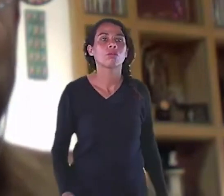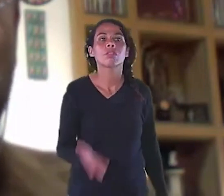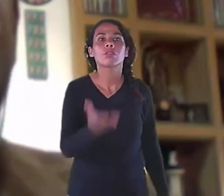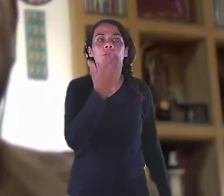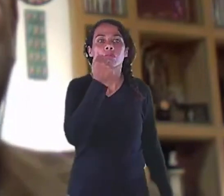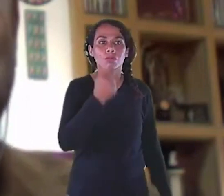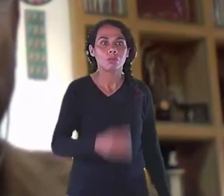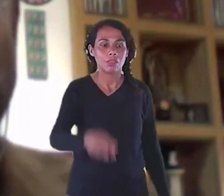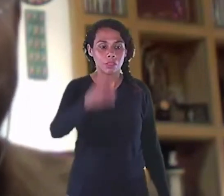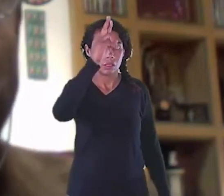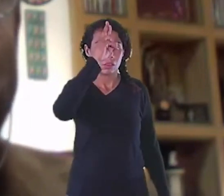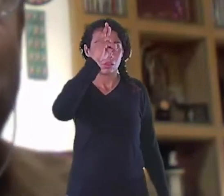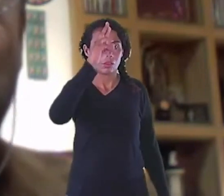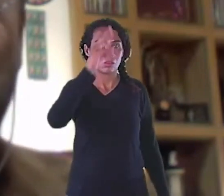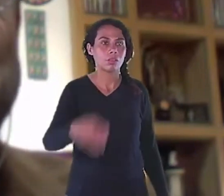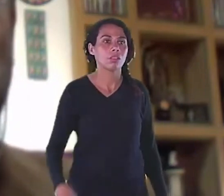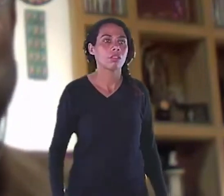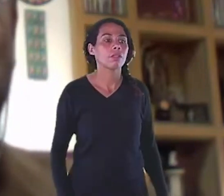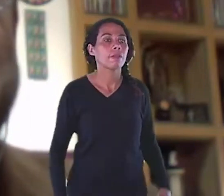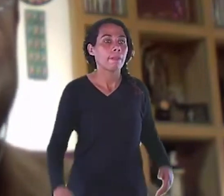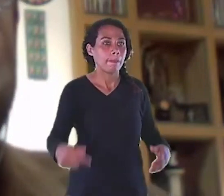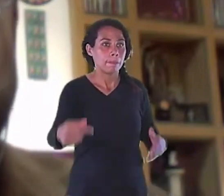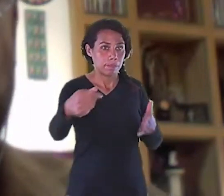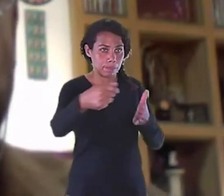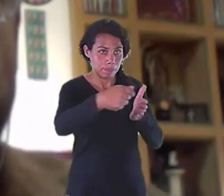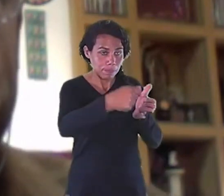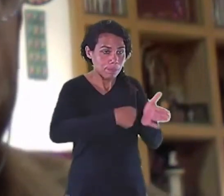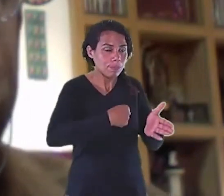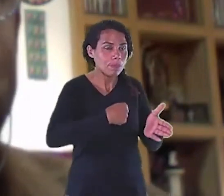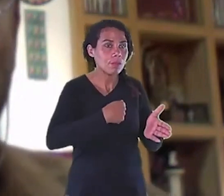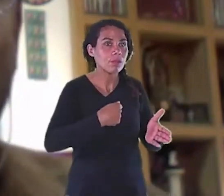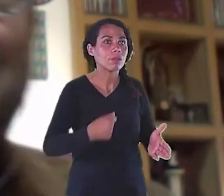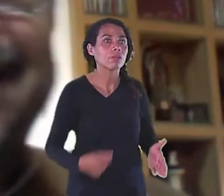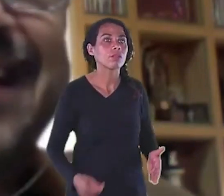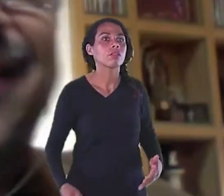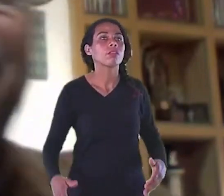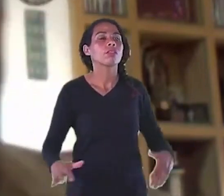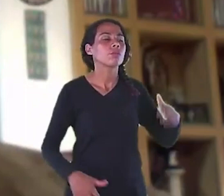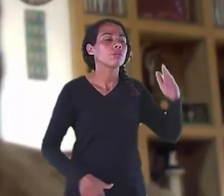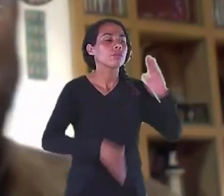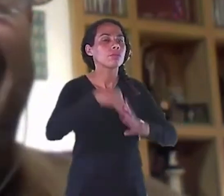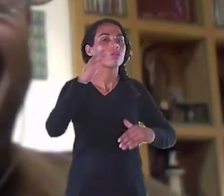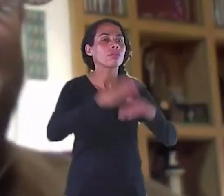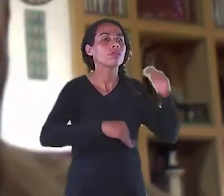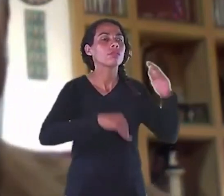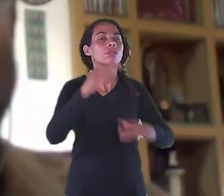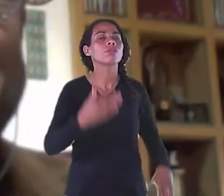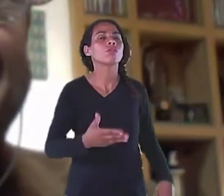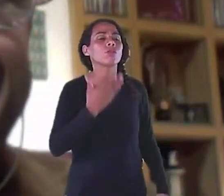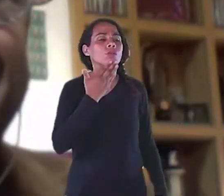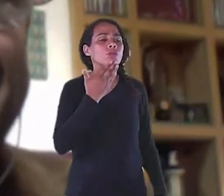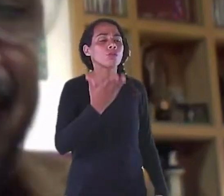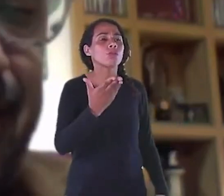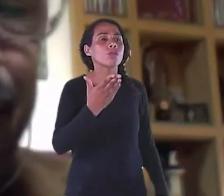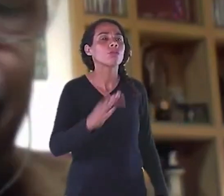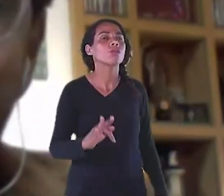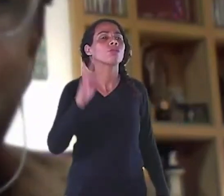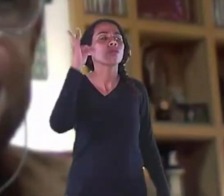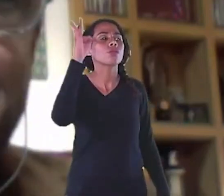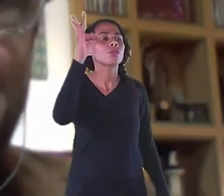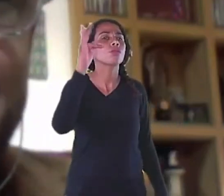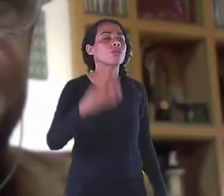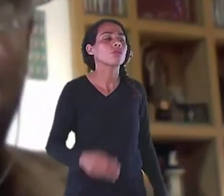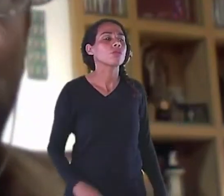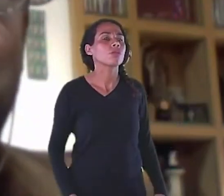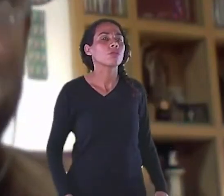pensando De fazer quando grande O que você está pensando De fazer de carreira E eu tentando Despistar A influência dele Eu